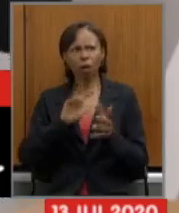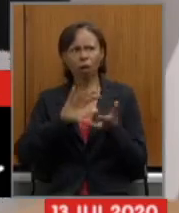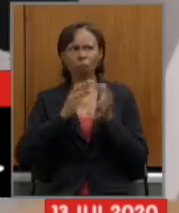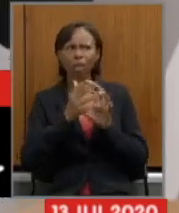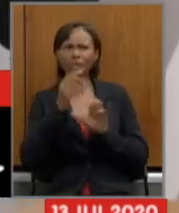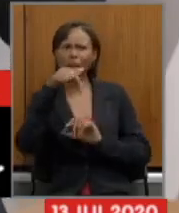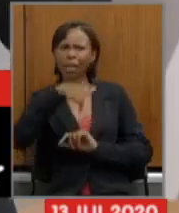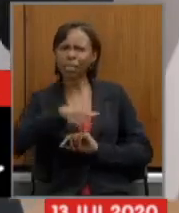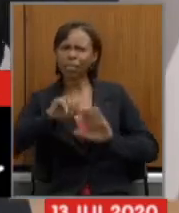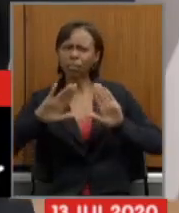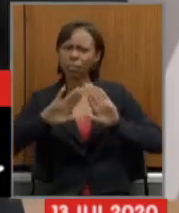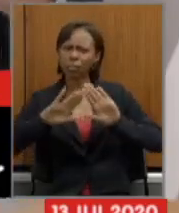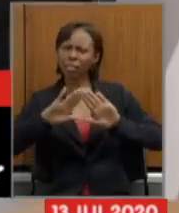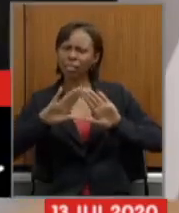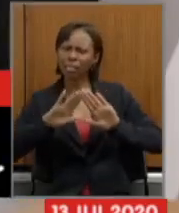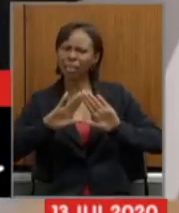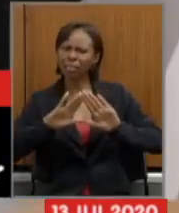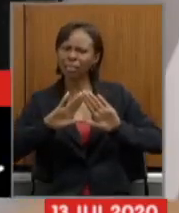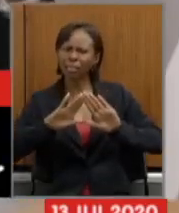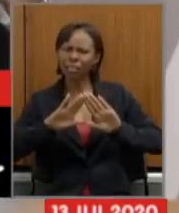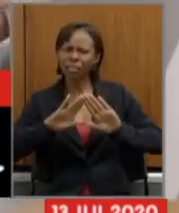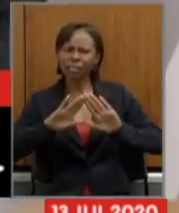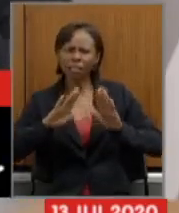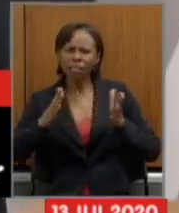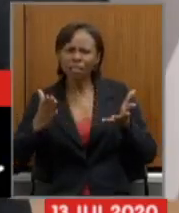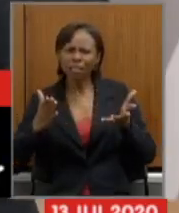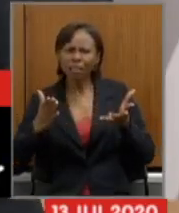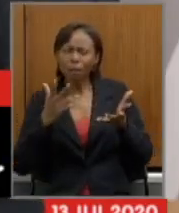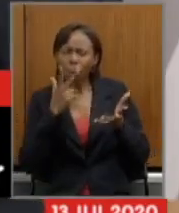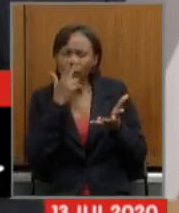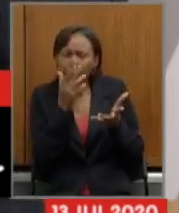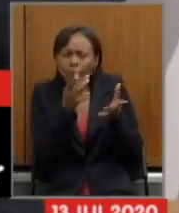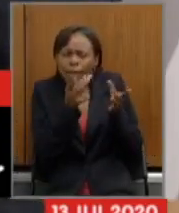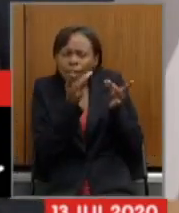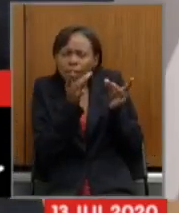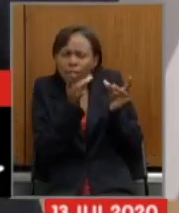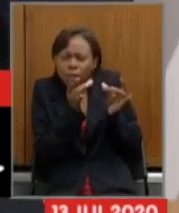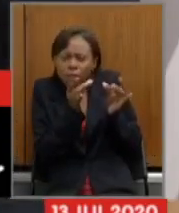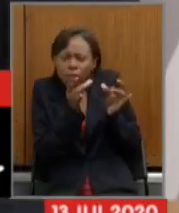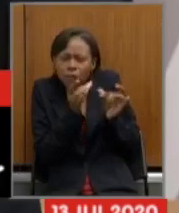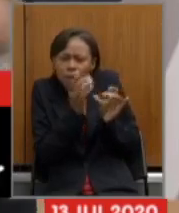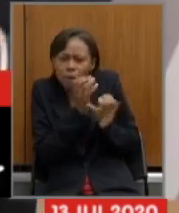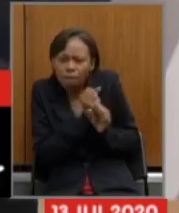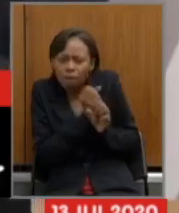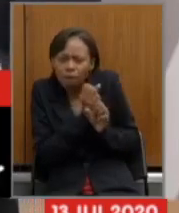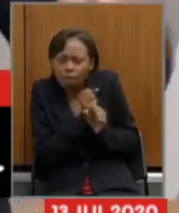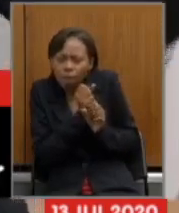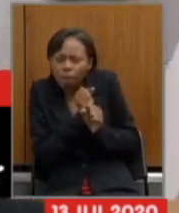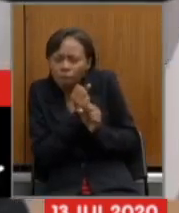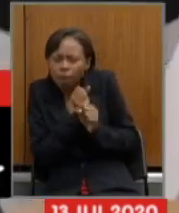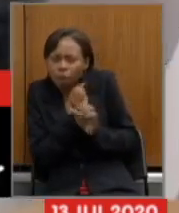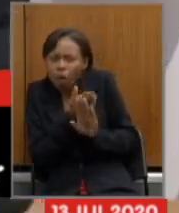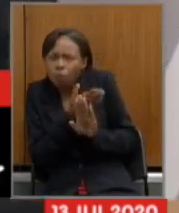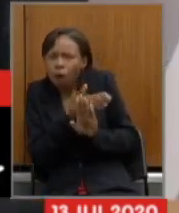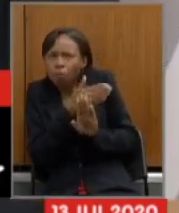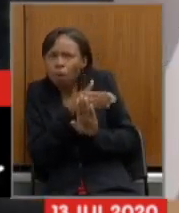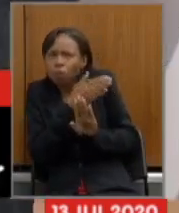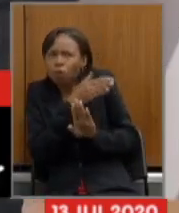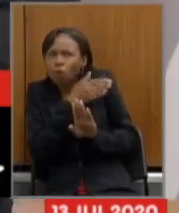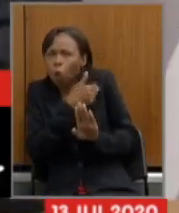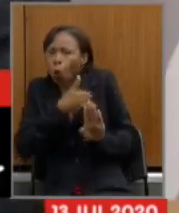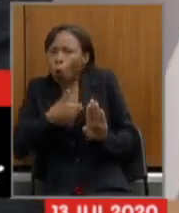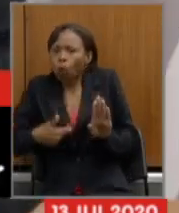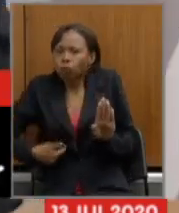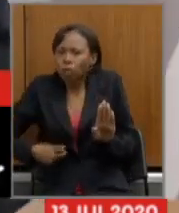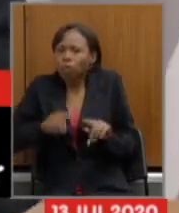tivesse sido minimamente calculado há muito e muito tempo pelo governo do estado e